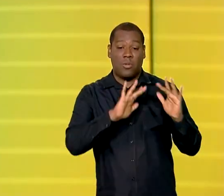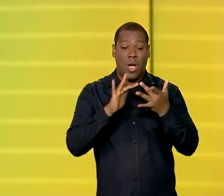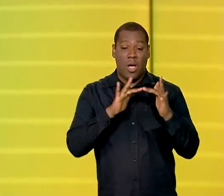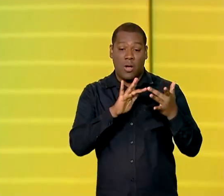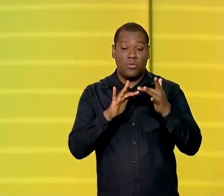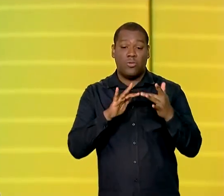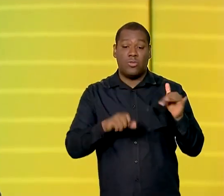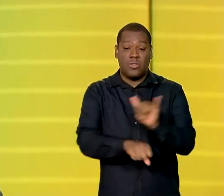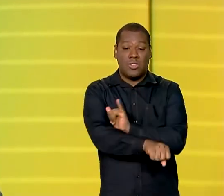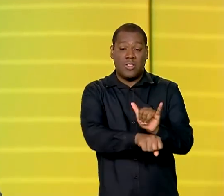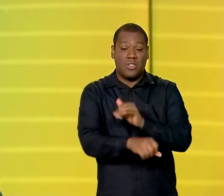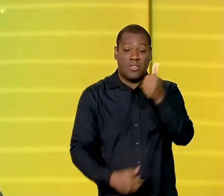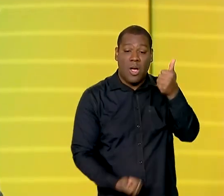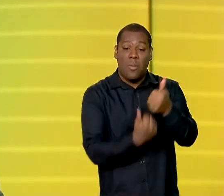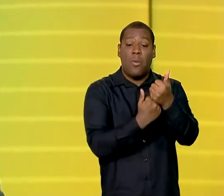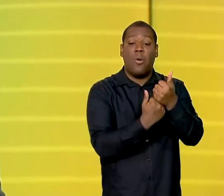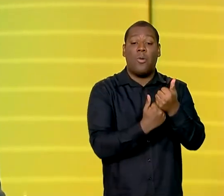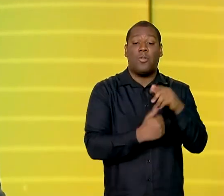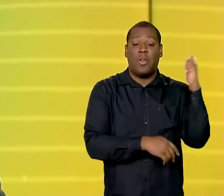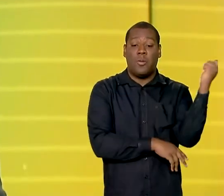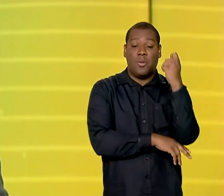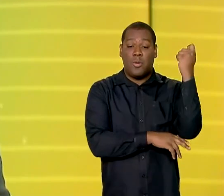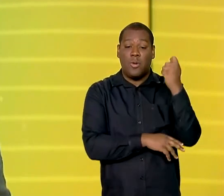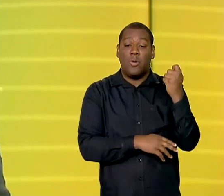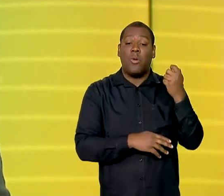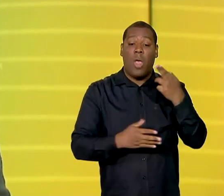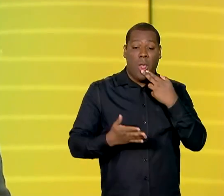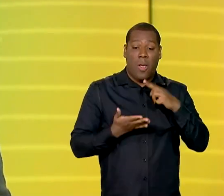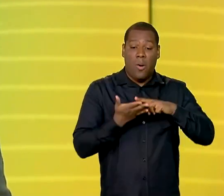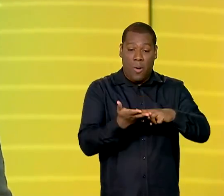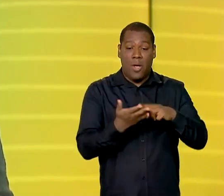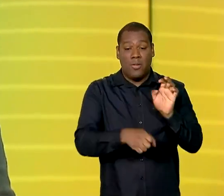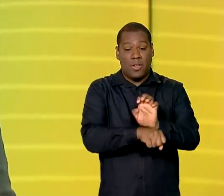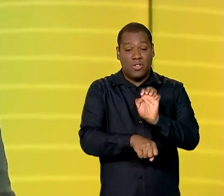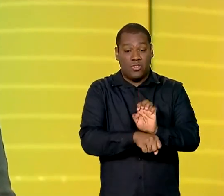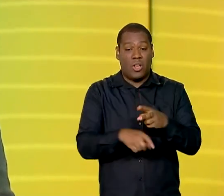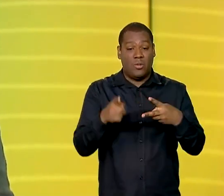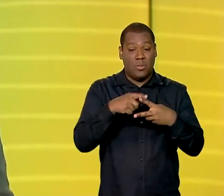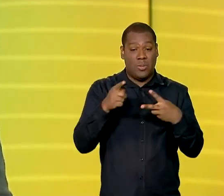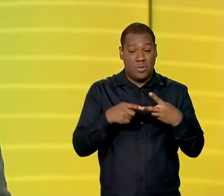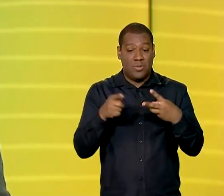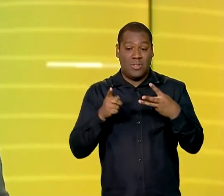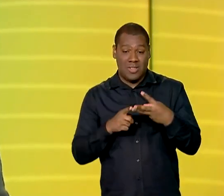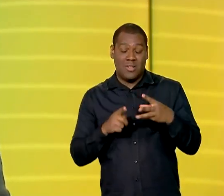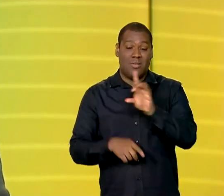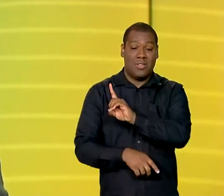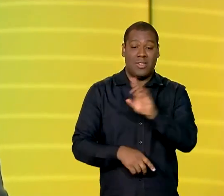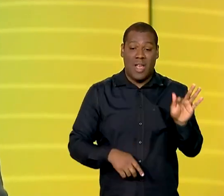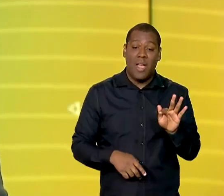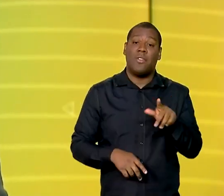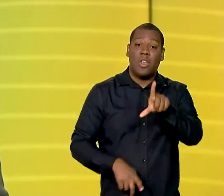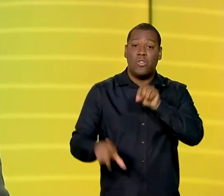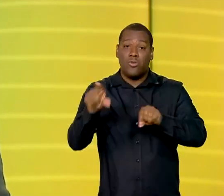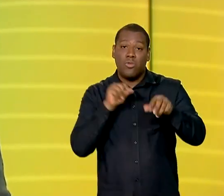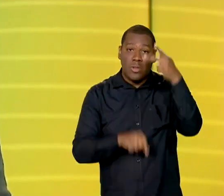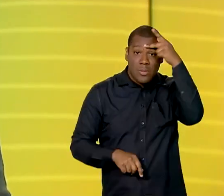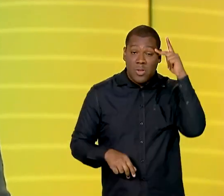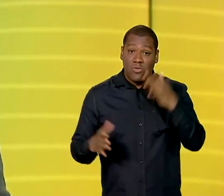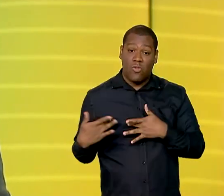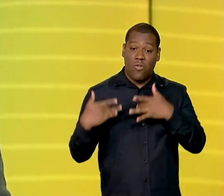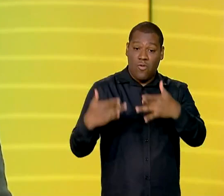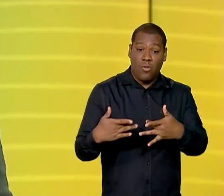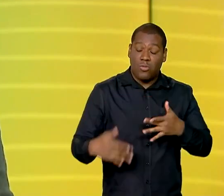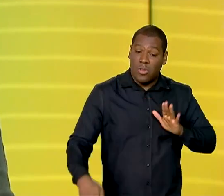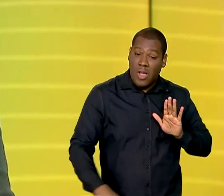Grande do Sul. Os Correios estão com inscrições abertas em dois estados e no DF para selecionar voluntários que possam